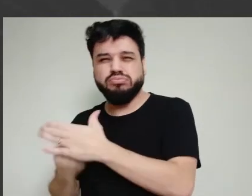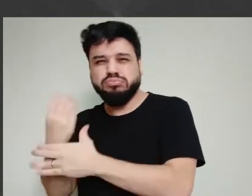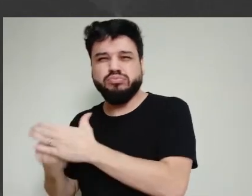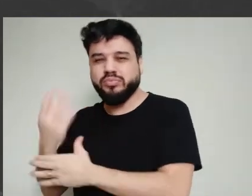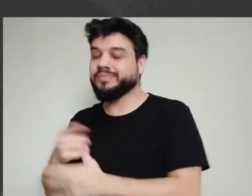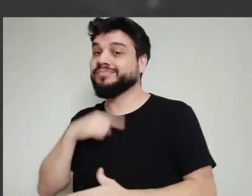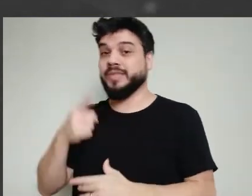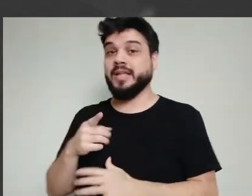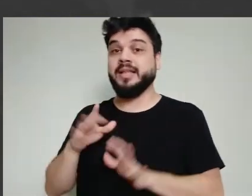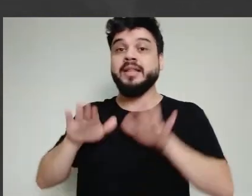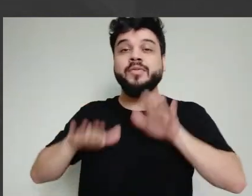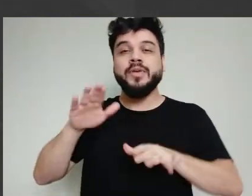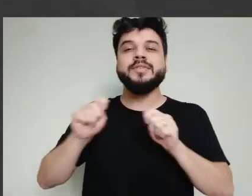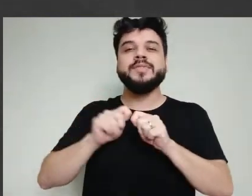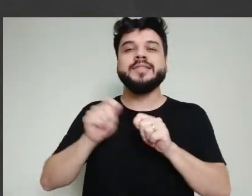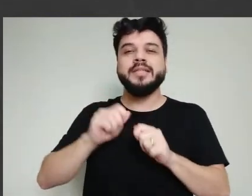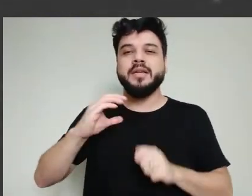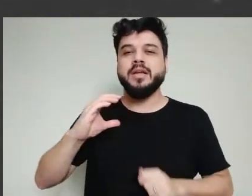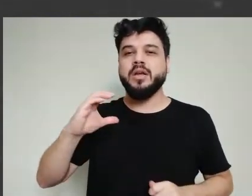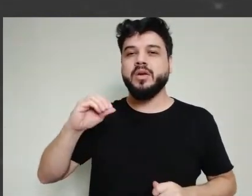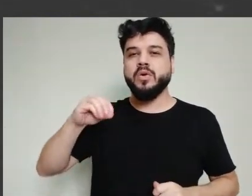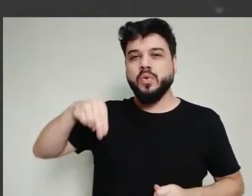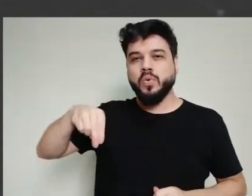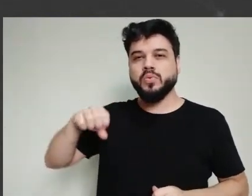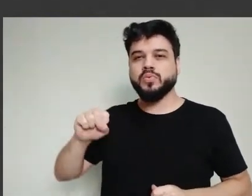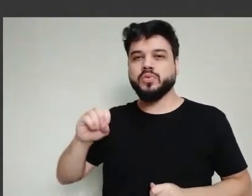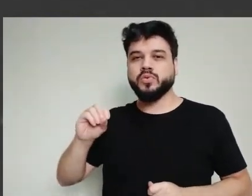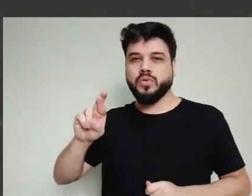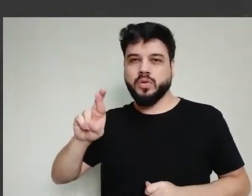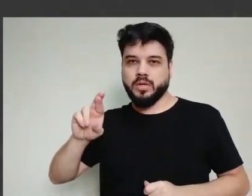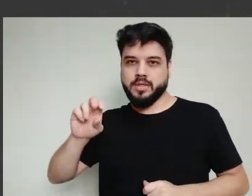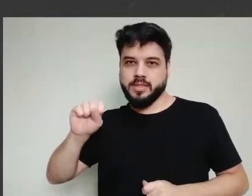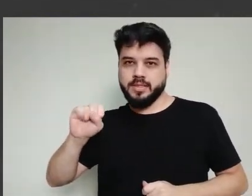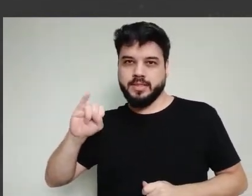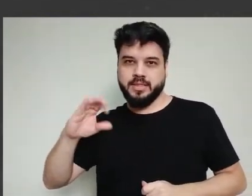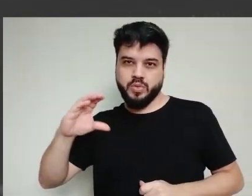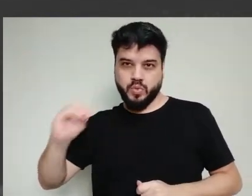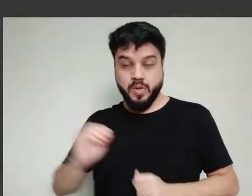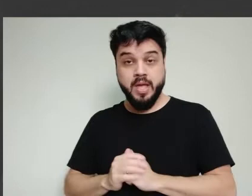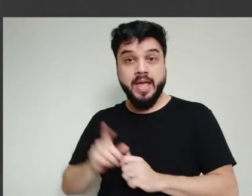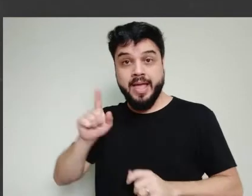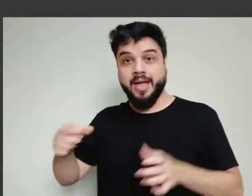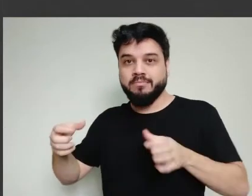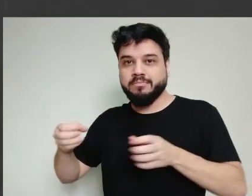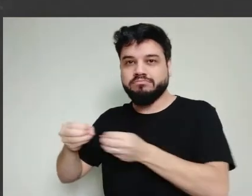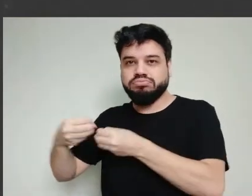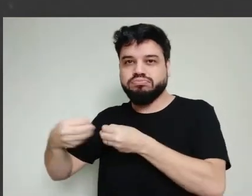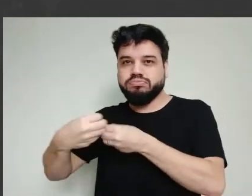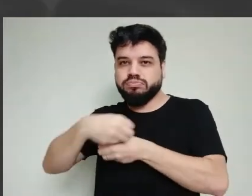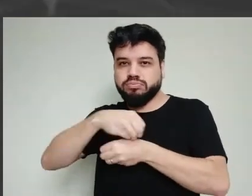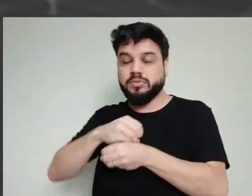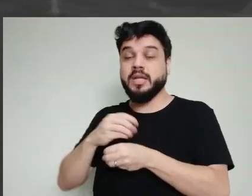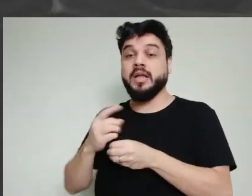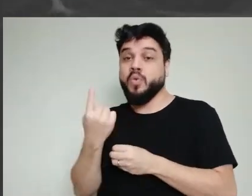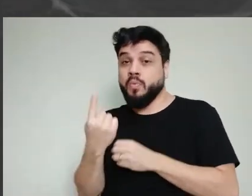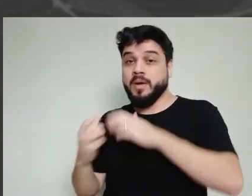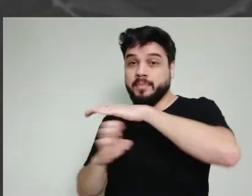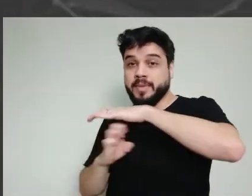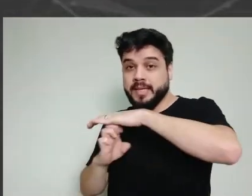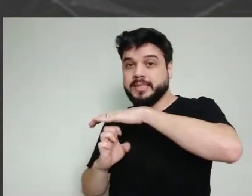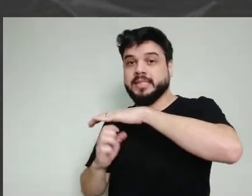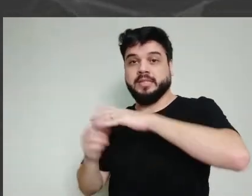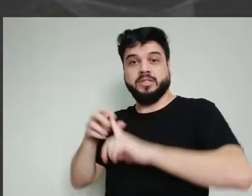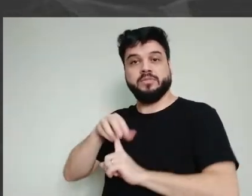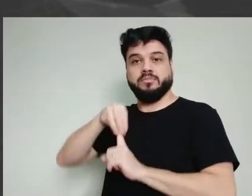várias empresas, ela, embora tendo a patente daquele produto, ela pode abrir para que as outras empresas possam